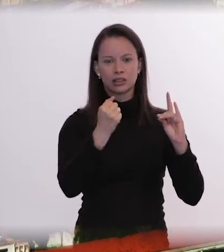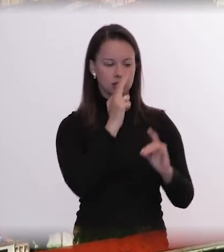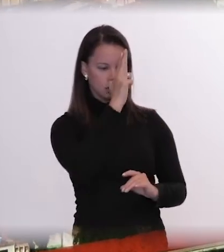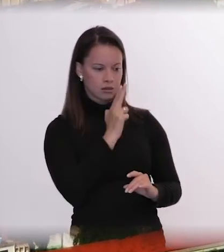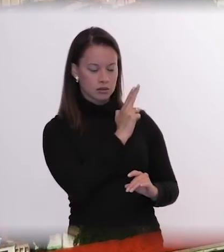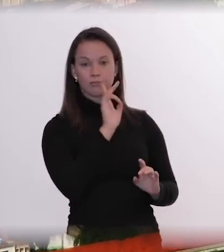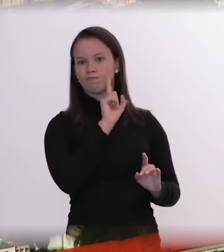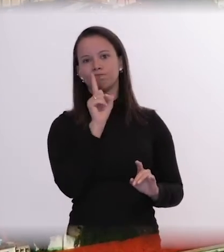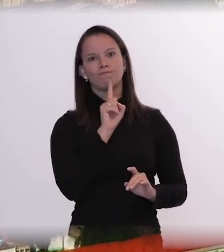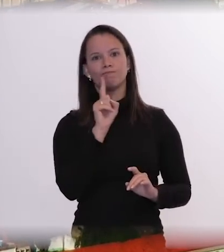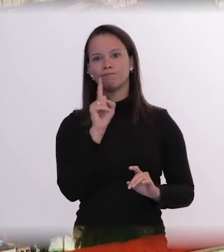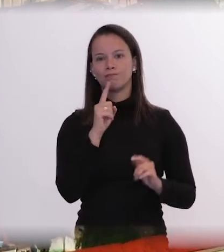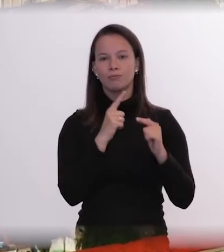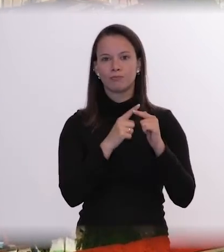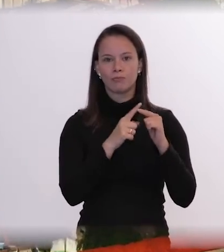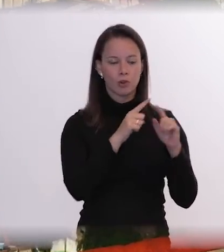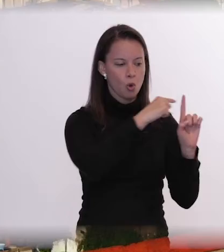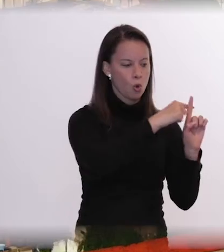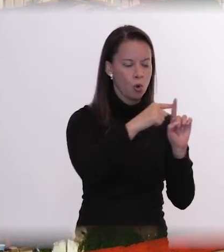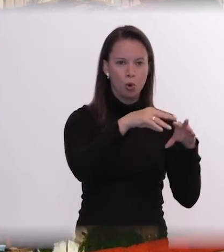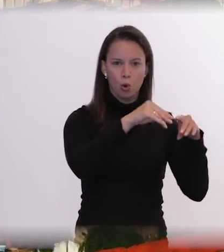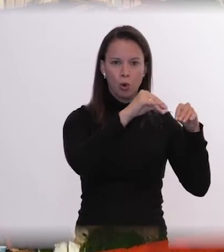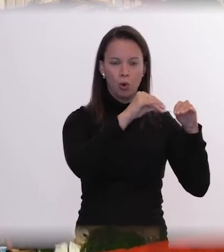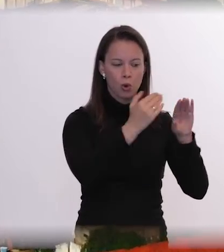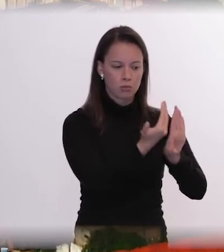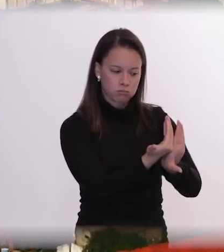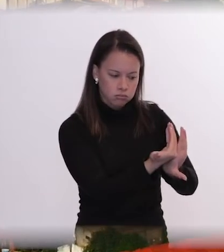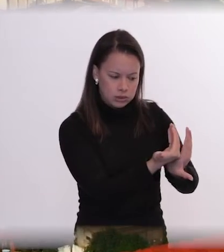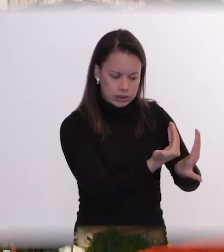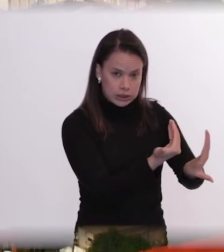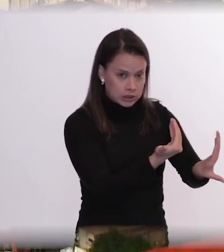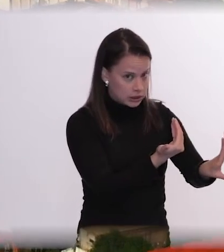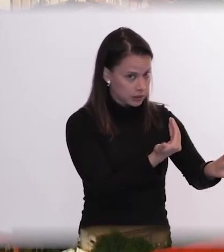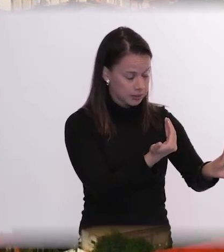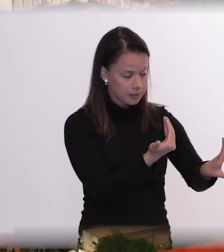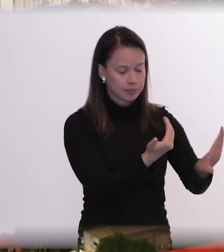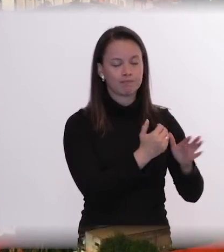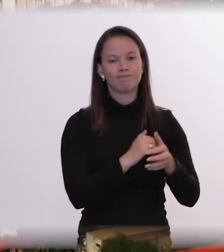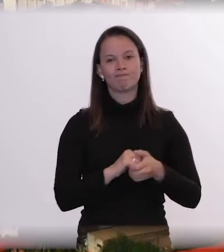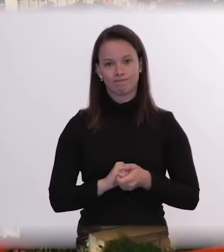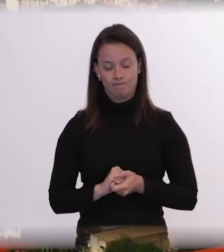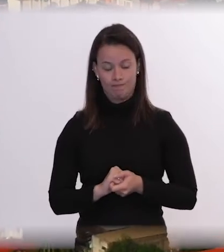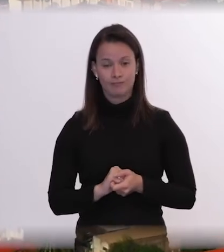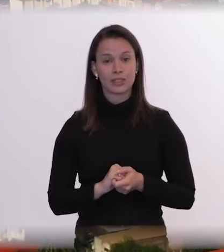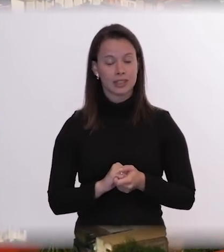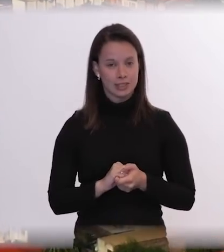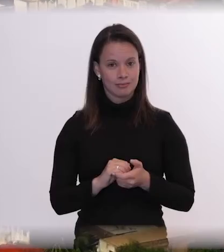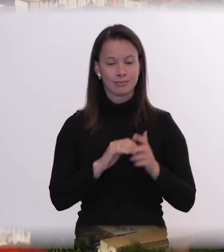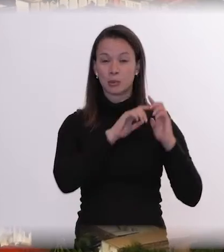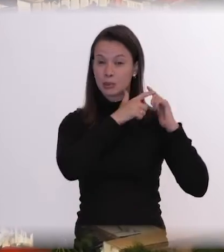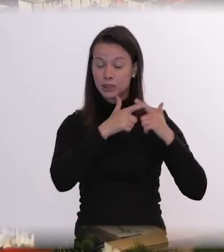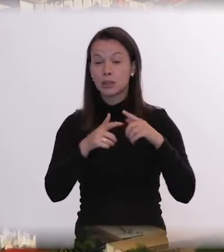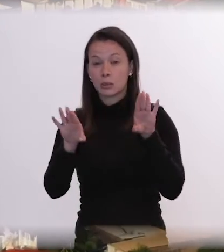da pessoa que se suicidou em terreno sagrado digamos assim tinha que enterrar em uma área fora do cemitério isso é uma tradição